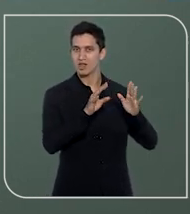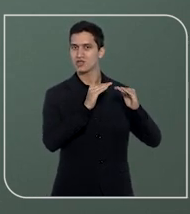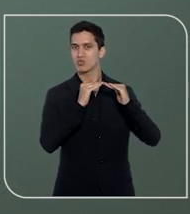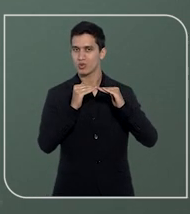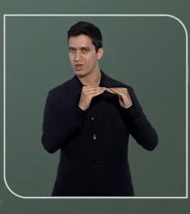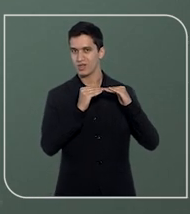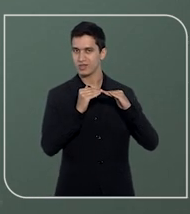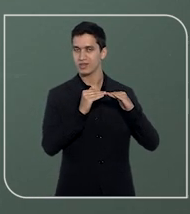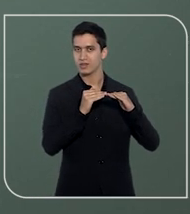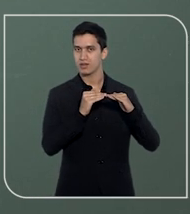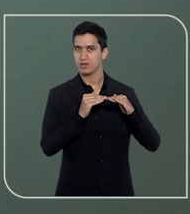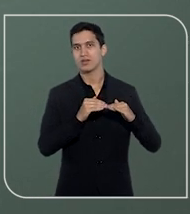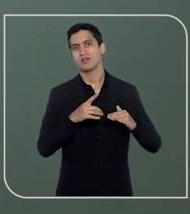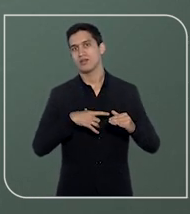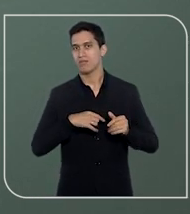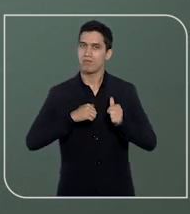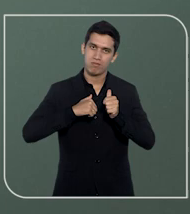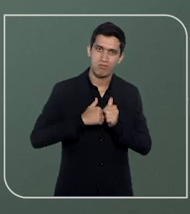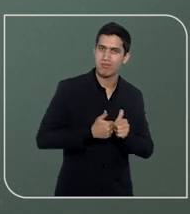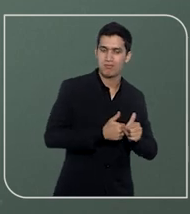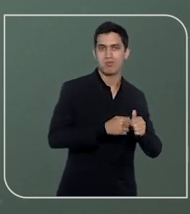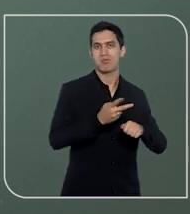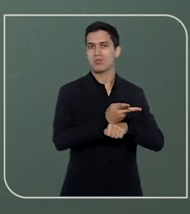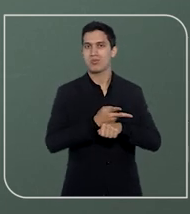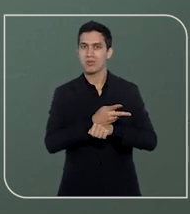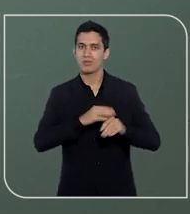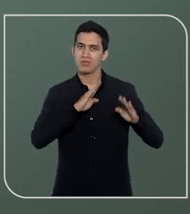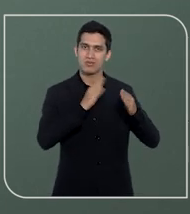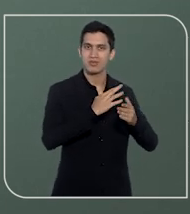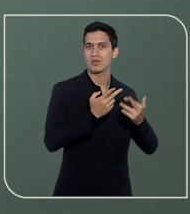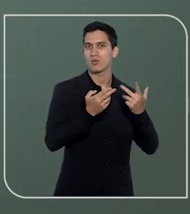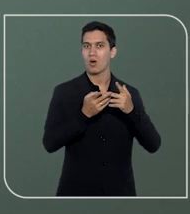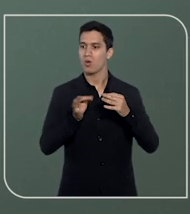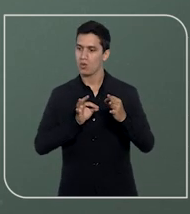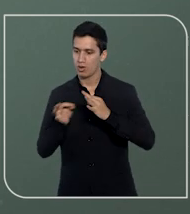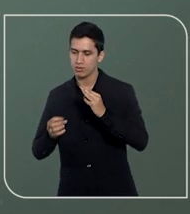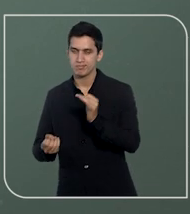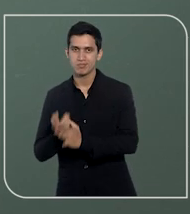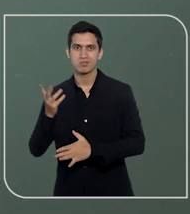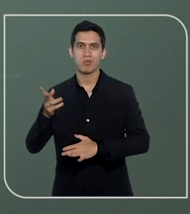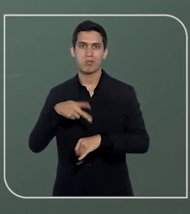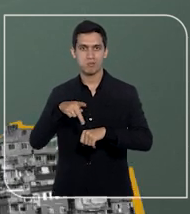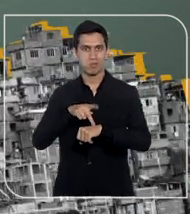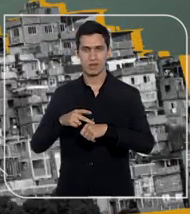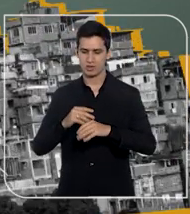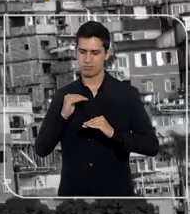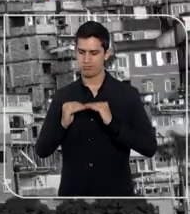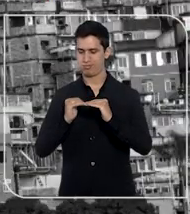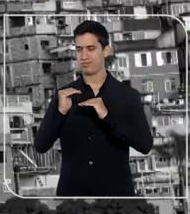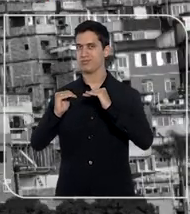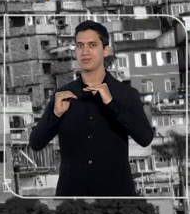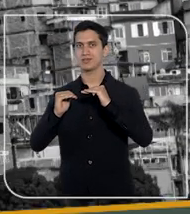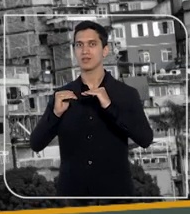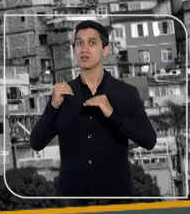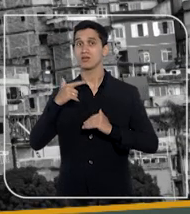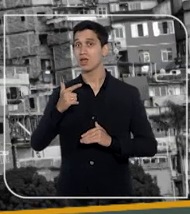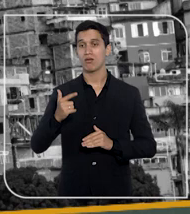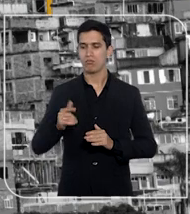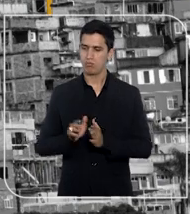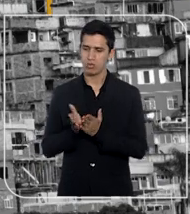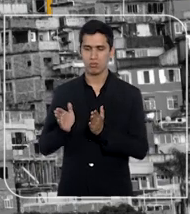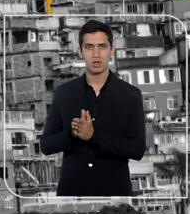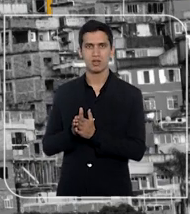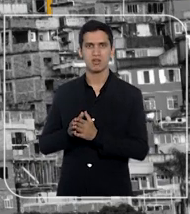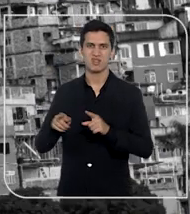fraternidade, persegue os objetivos fundamentais de erguer uma nação desenvolvida, em que não haja mais